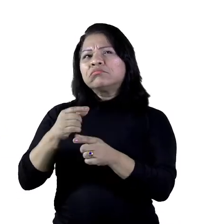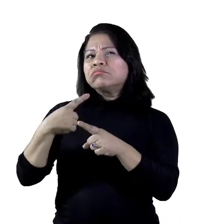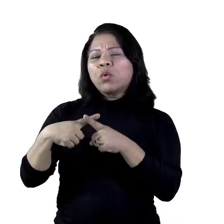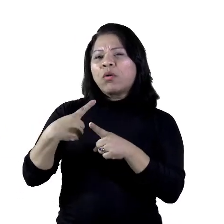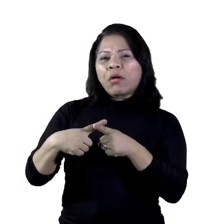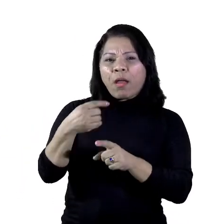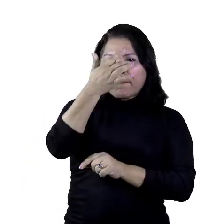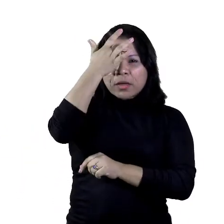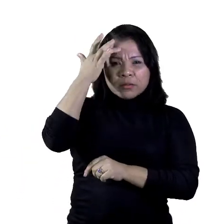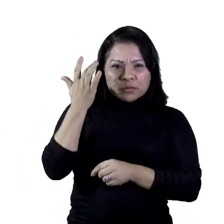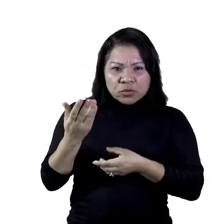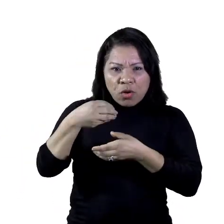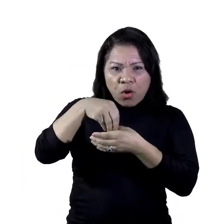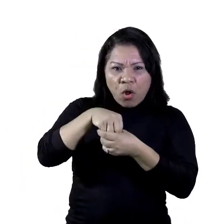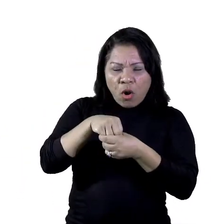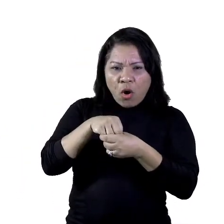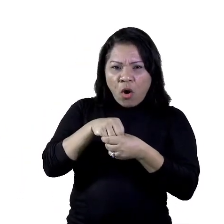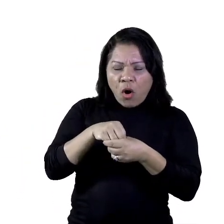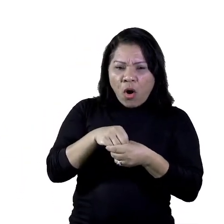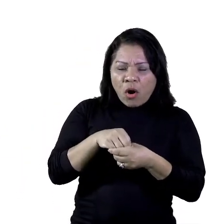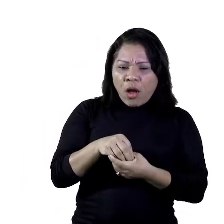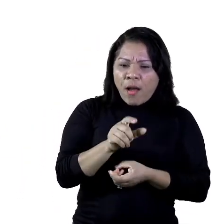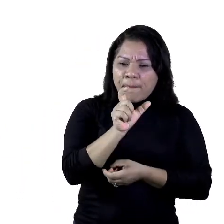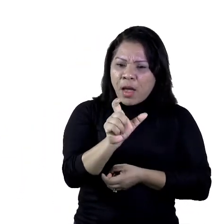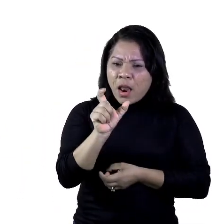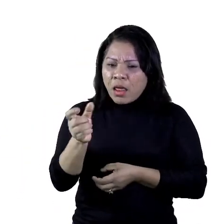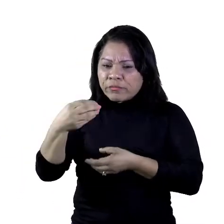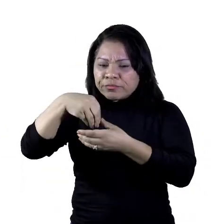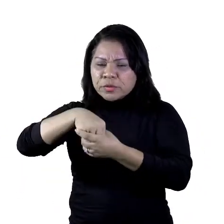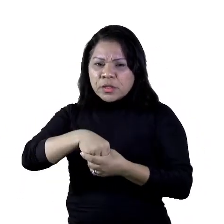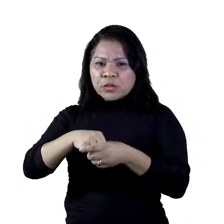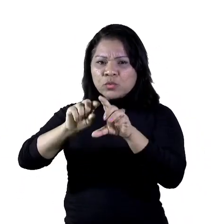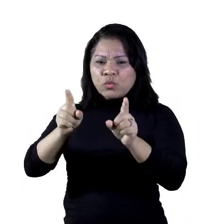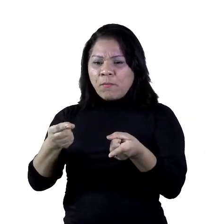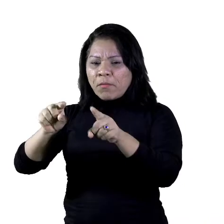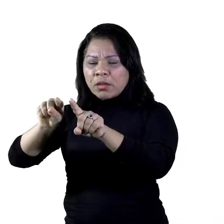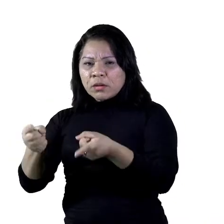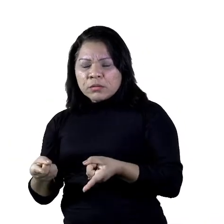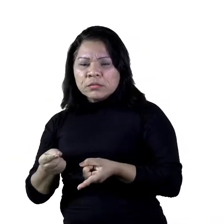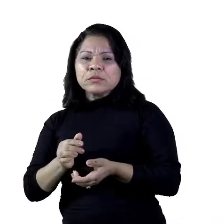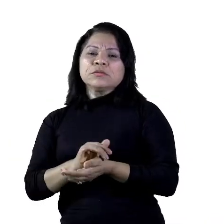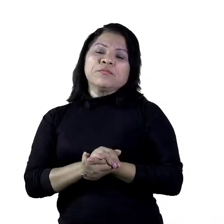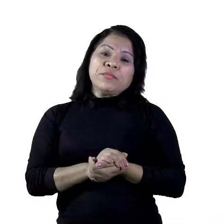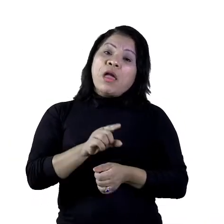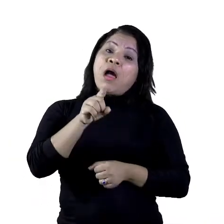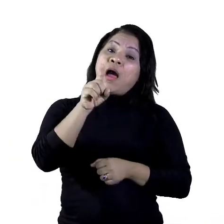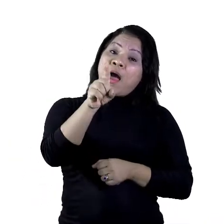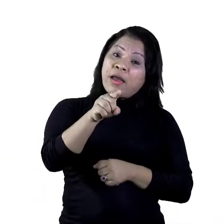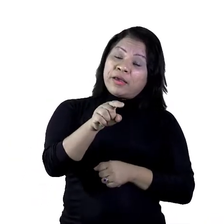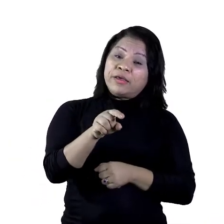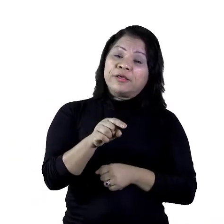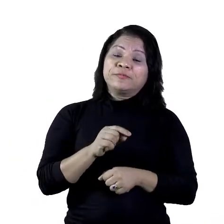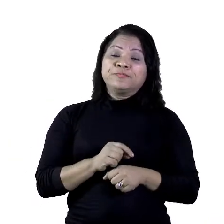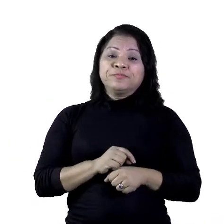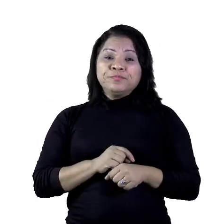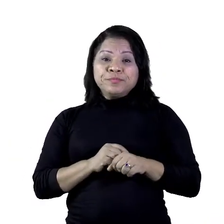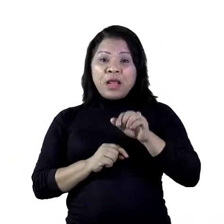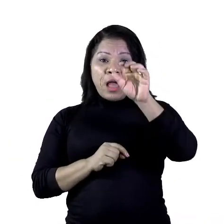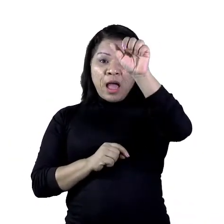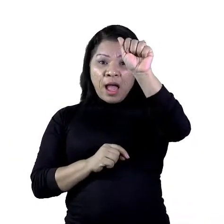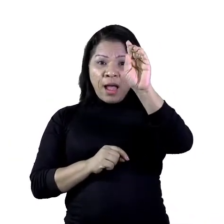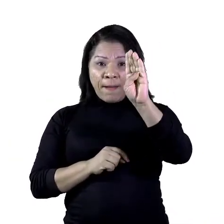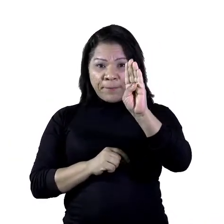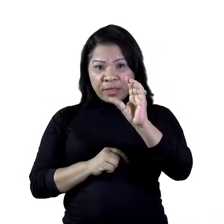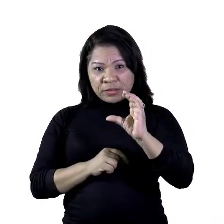algumas palavras entre parênteses? Aí você vai ler uma dessas opções e analisar e fazer